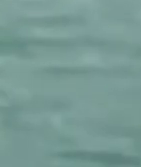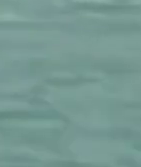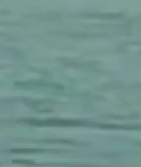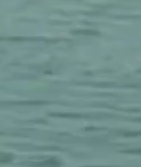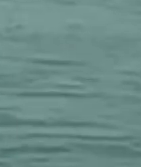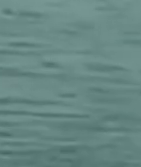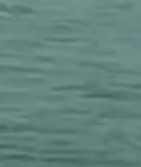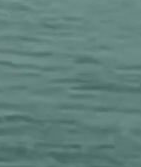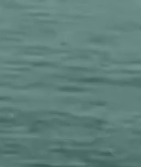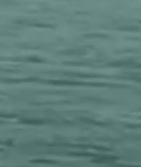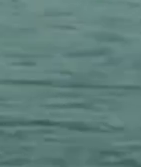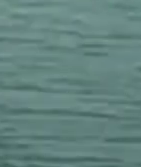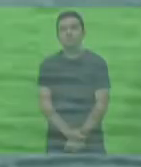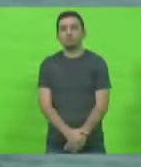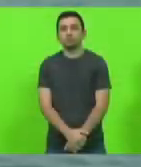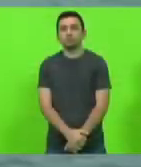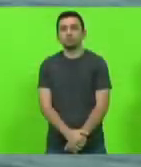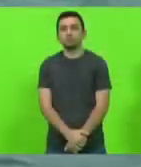está lá o resultado